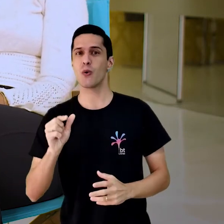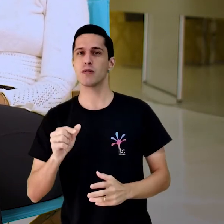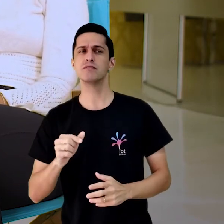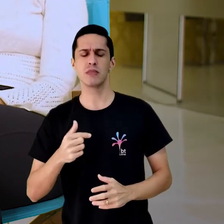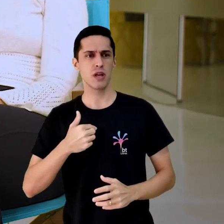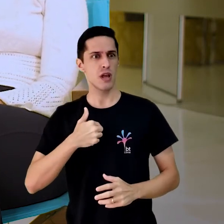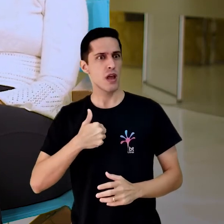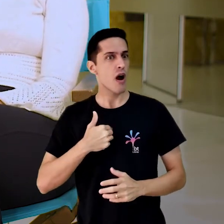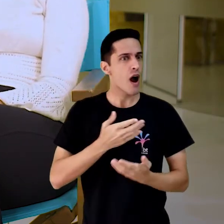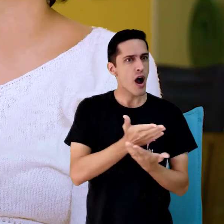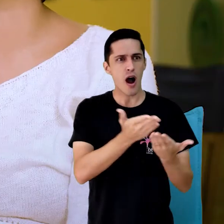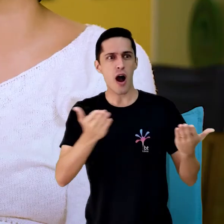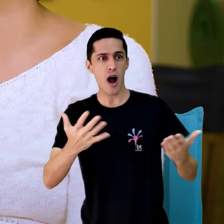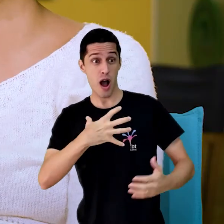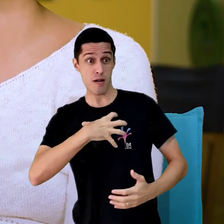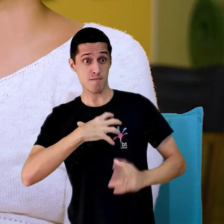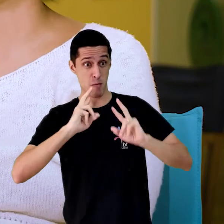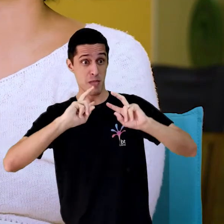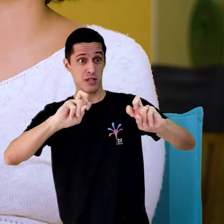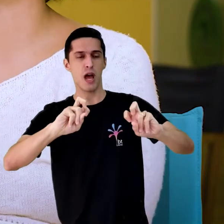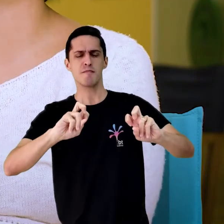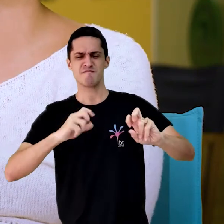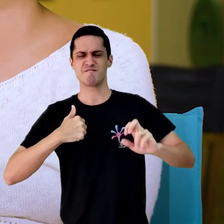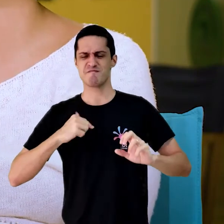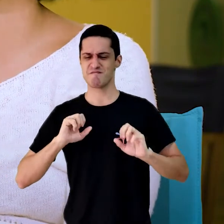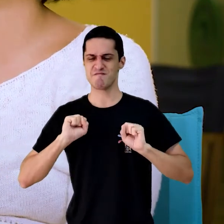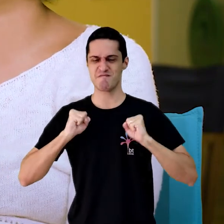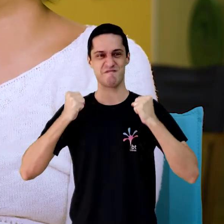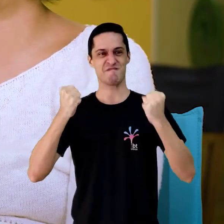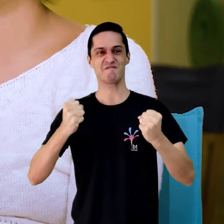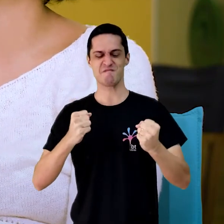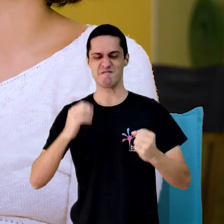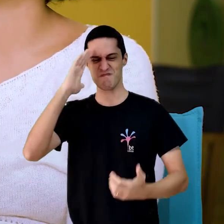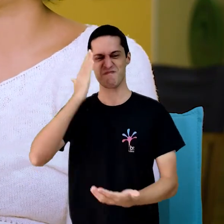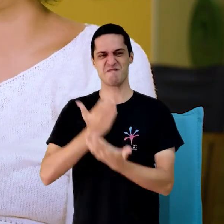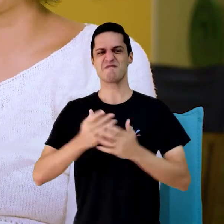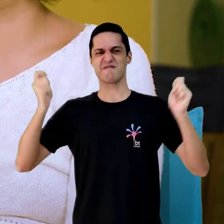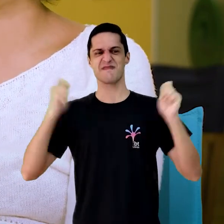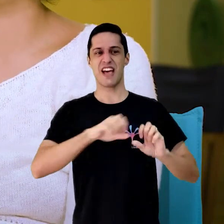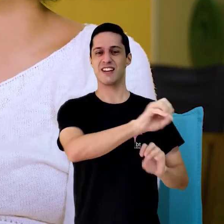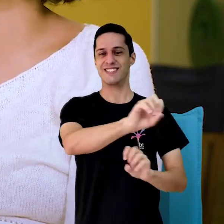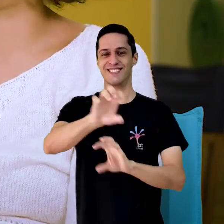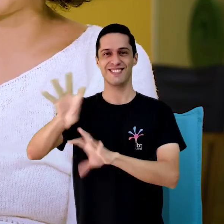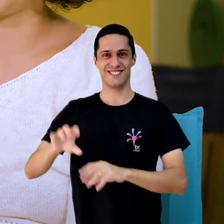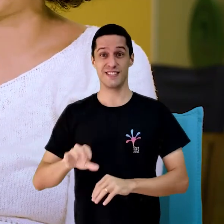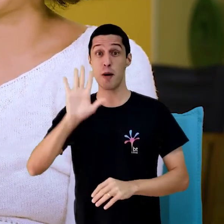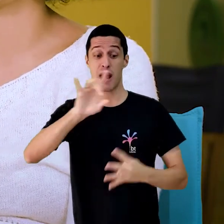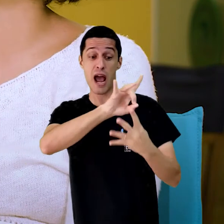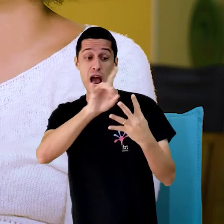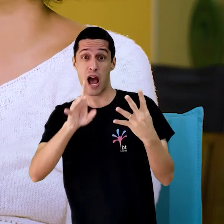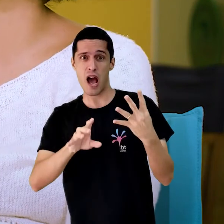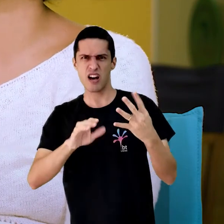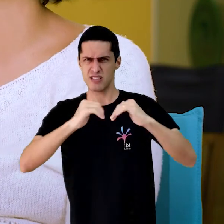para realizar a ação pretendida. Por fim, é importante destacar que essas fontes, elas raramente atuam separadamente e de maneira independente.